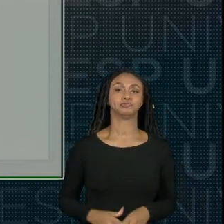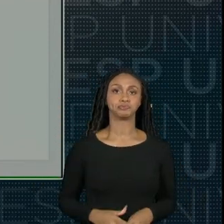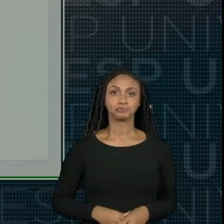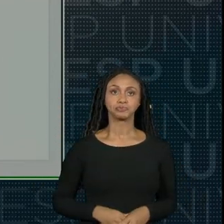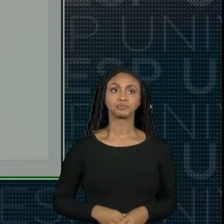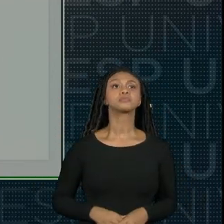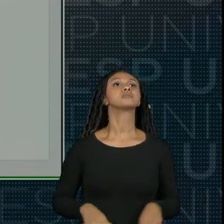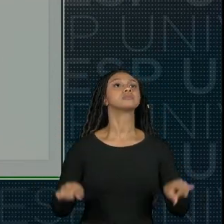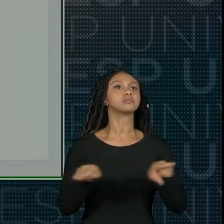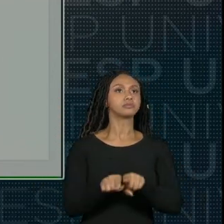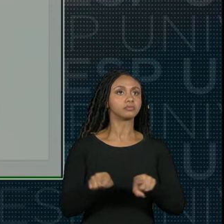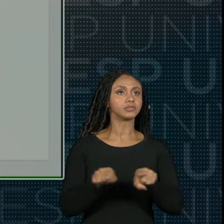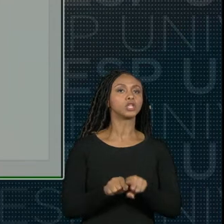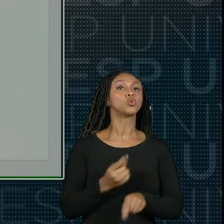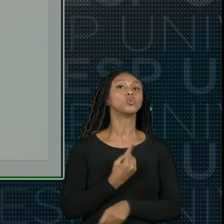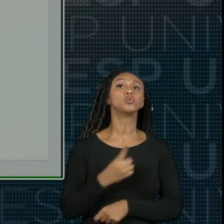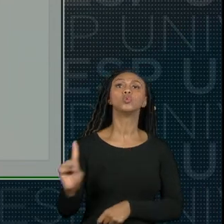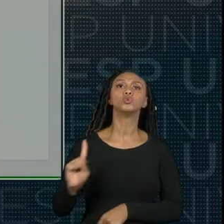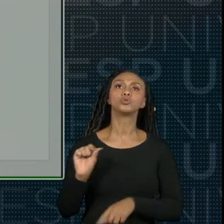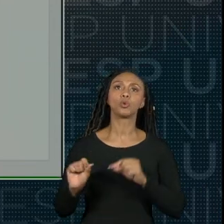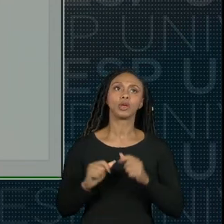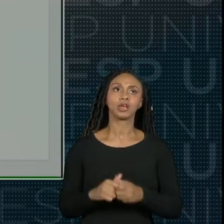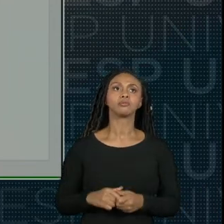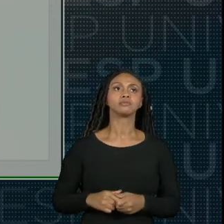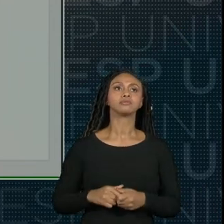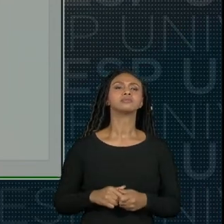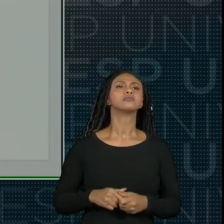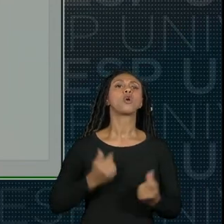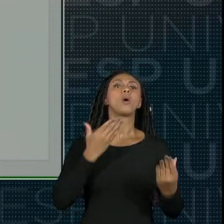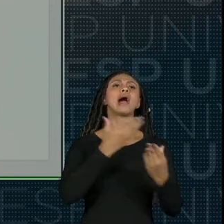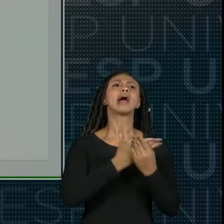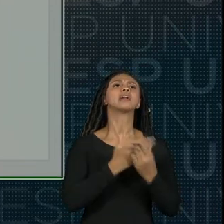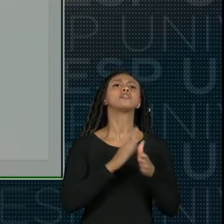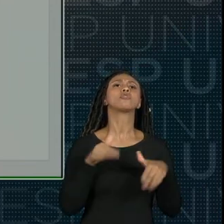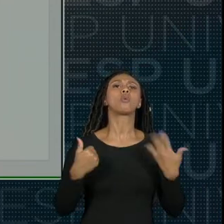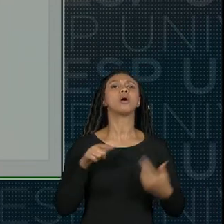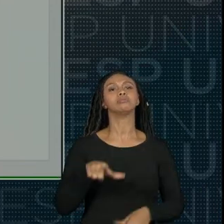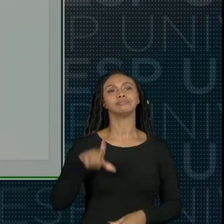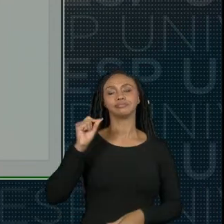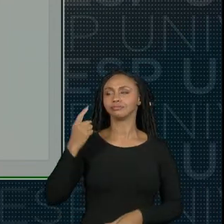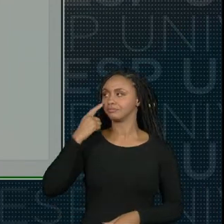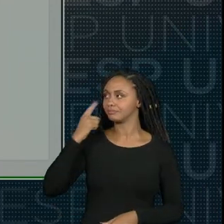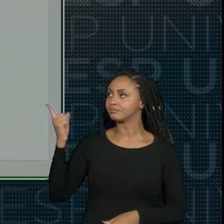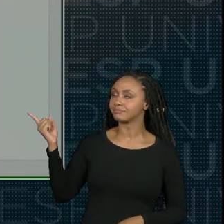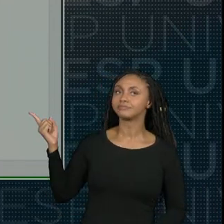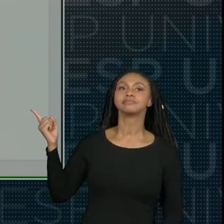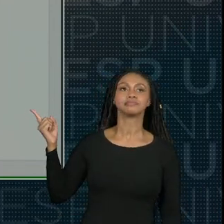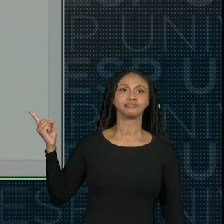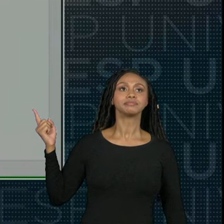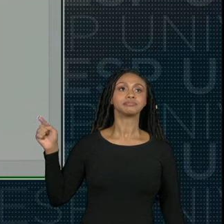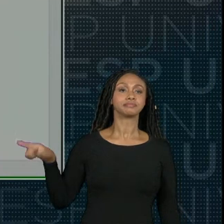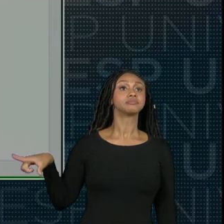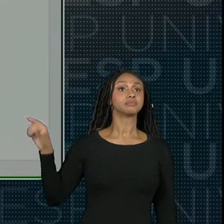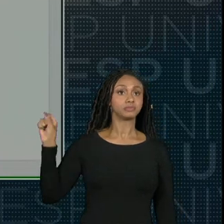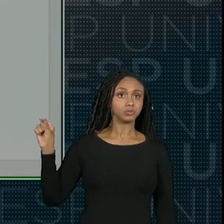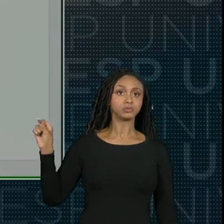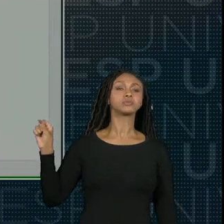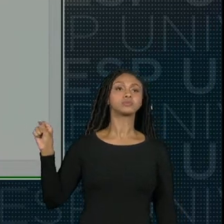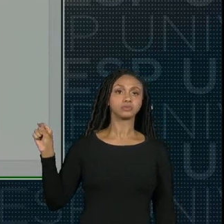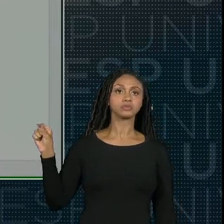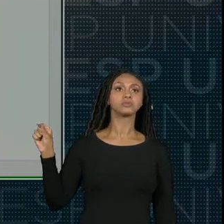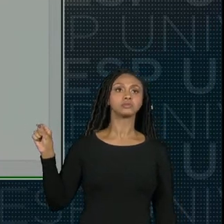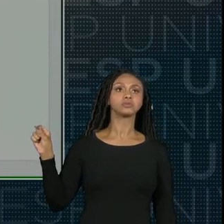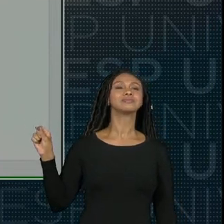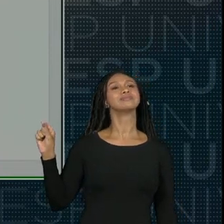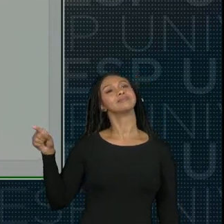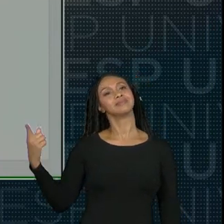aí por fim tem que selecionar o arquivo clicando aqui em selecionar arquivo vai abrir aquela